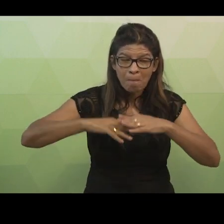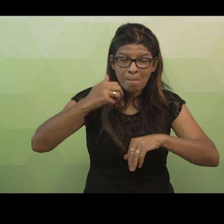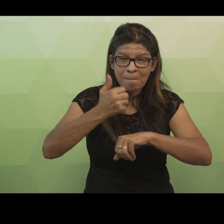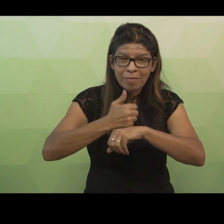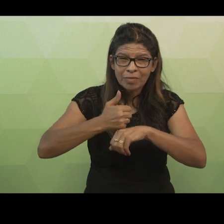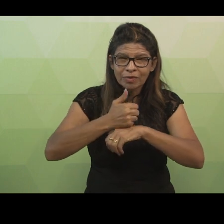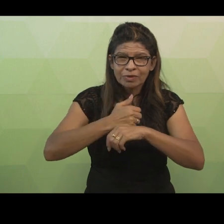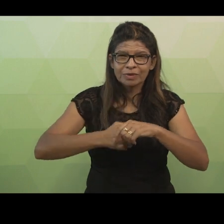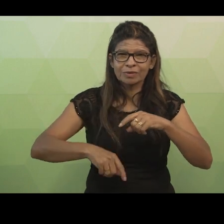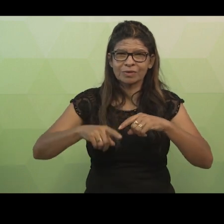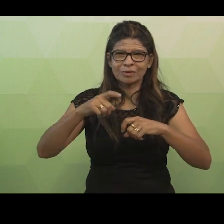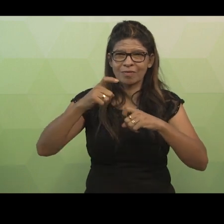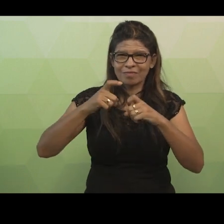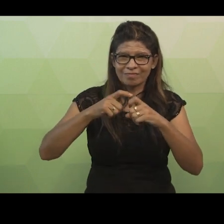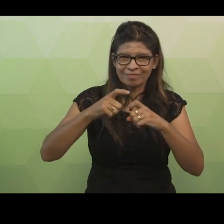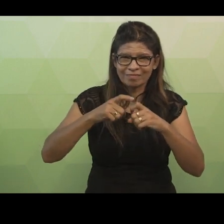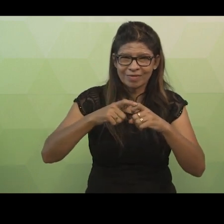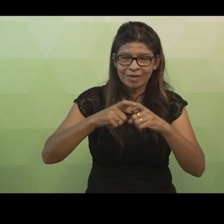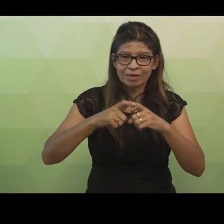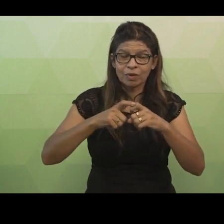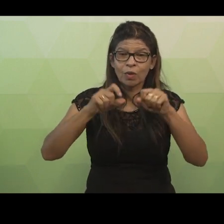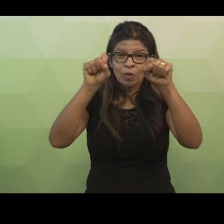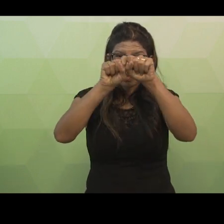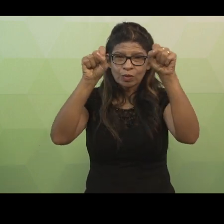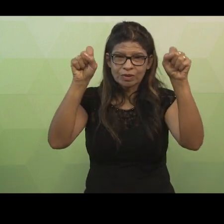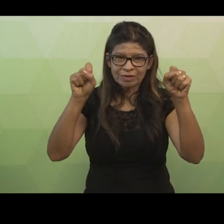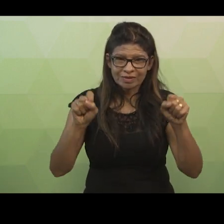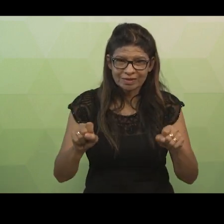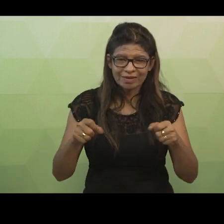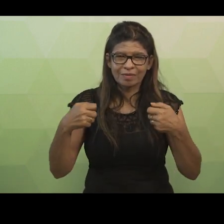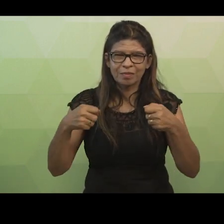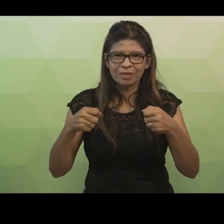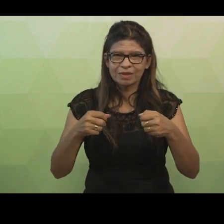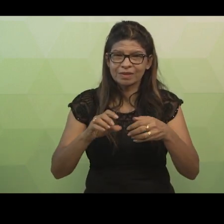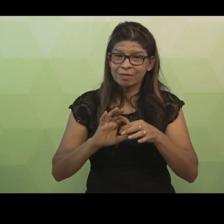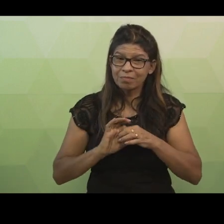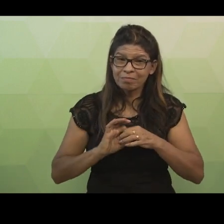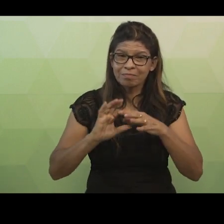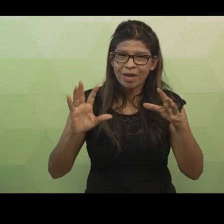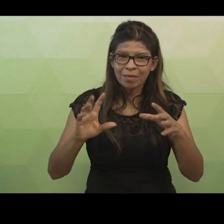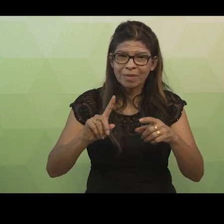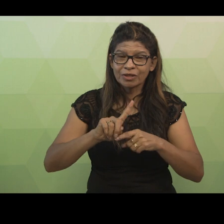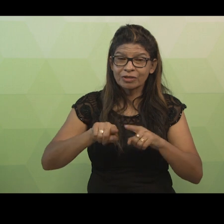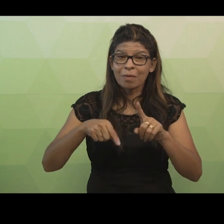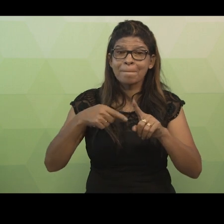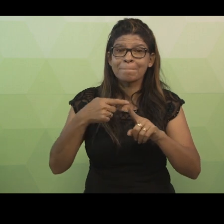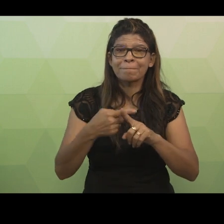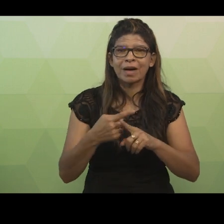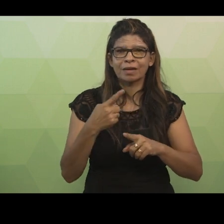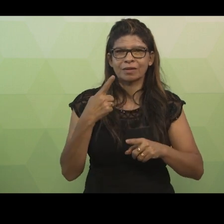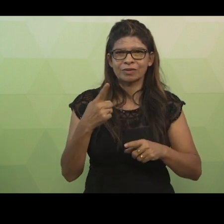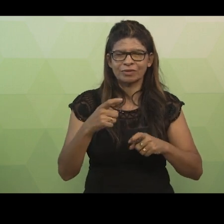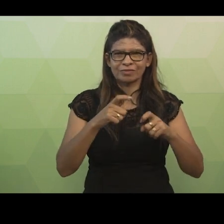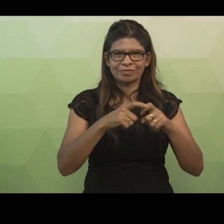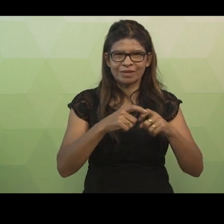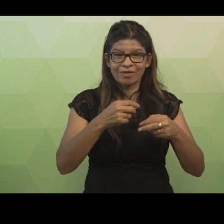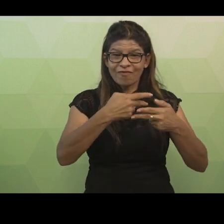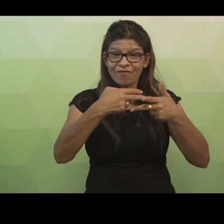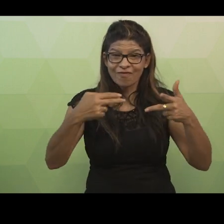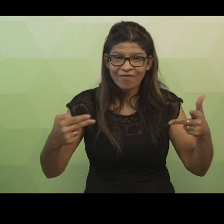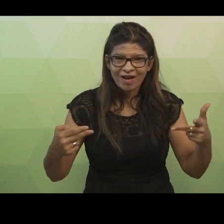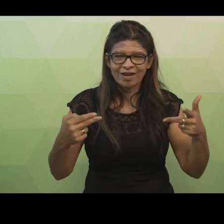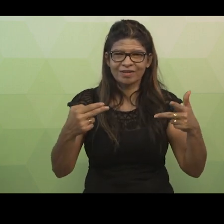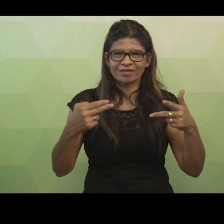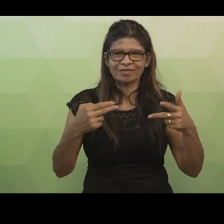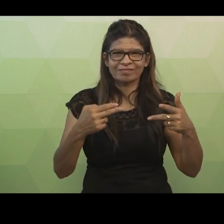o sistema deve permitir a vinculação desse paciente com mais de um médico. E claro, o mesmo médico atende a vários